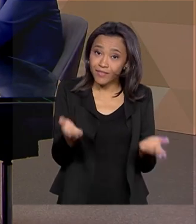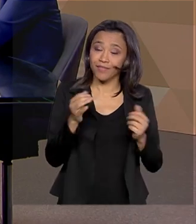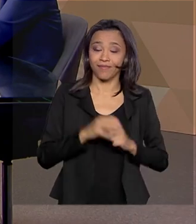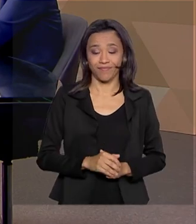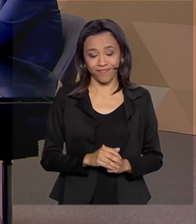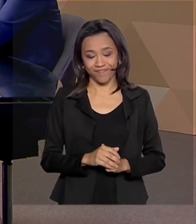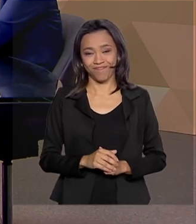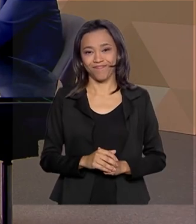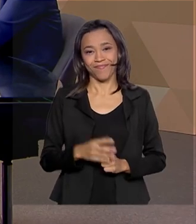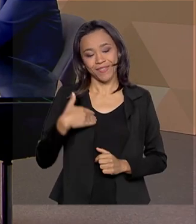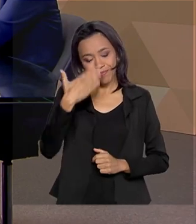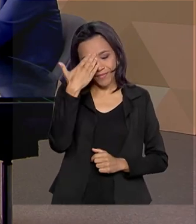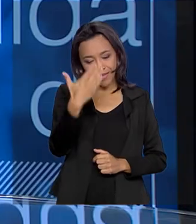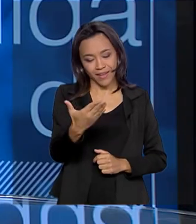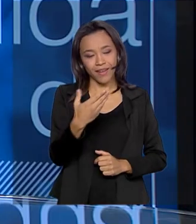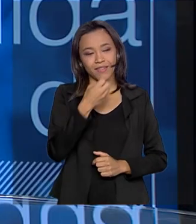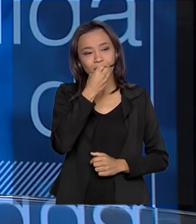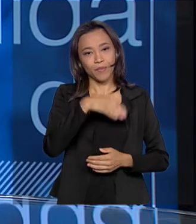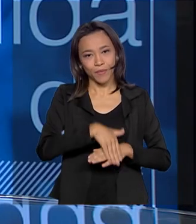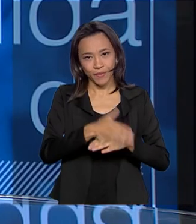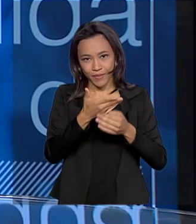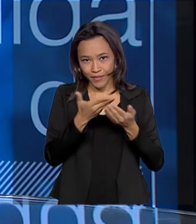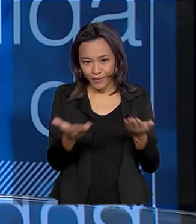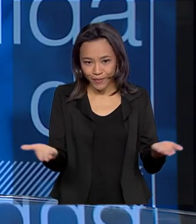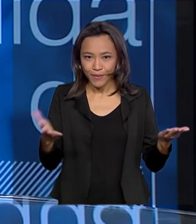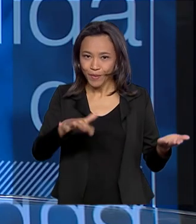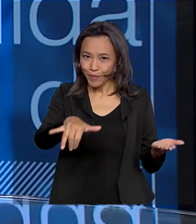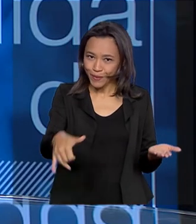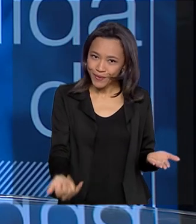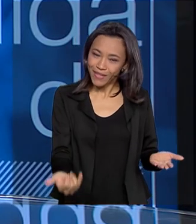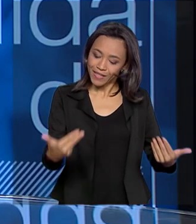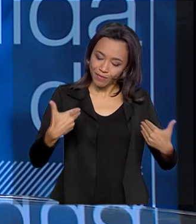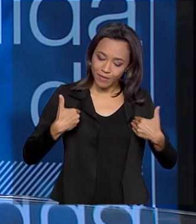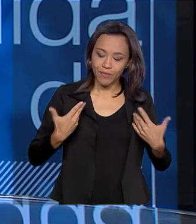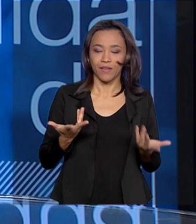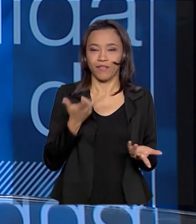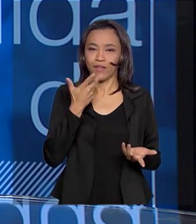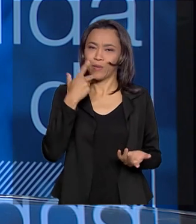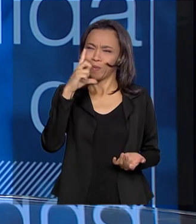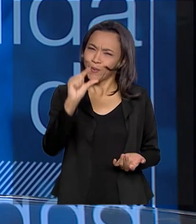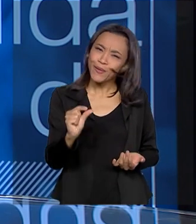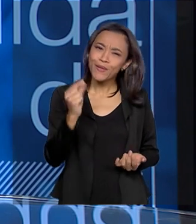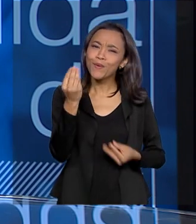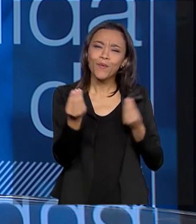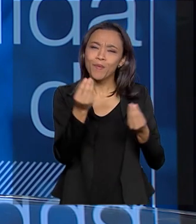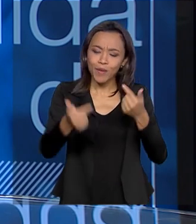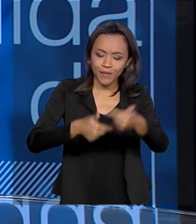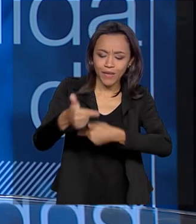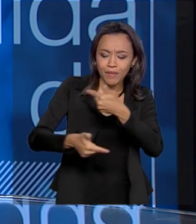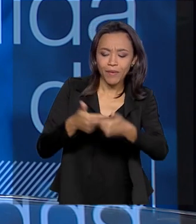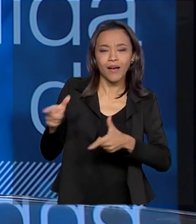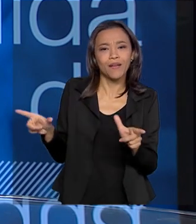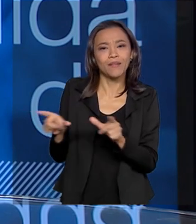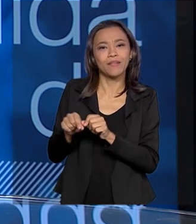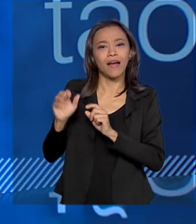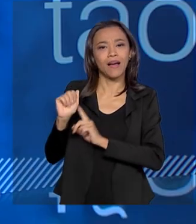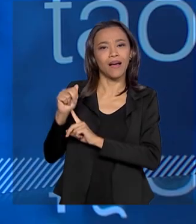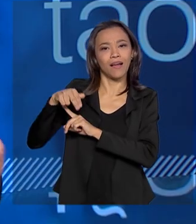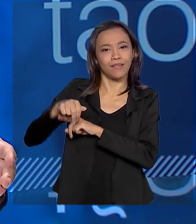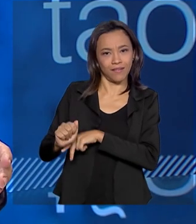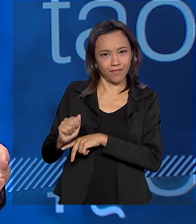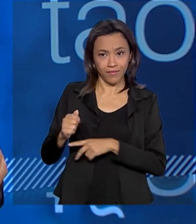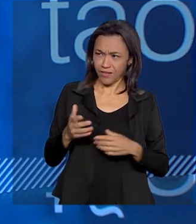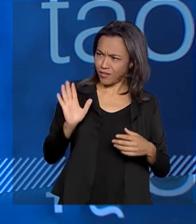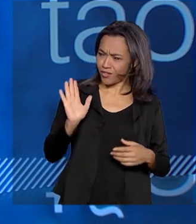diretora. Obrigada, Paulo. Boa noite a todos. Uma oportunidade para mim poder falar um pouquinho sobre o trabalho da Agência Nacional de Águas. Que está